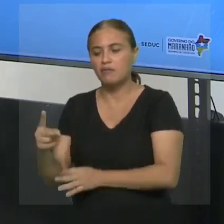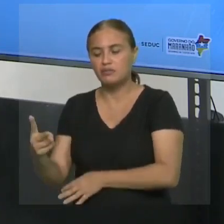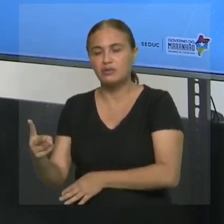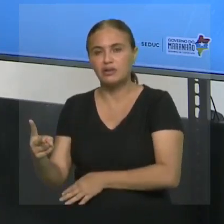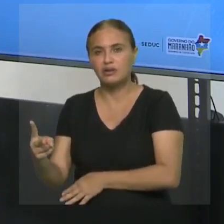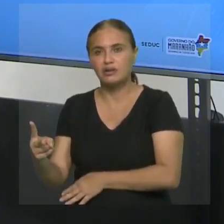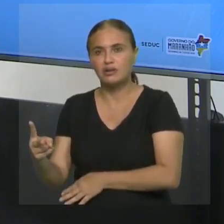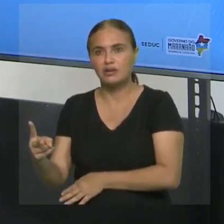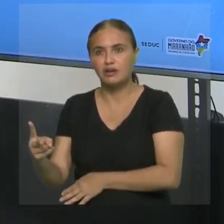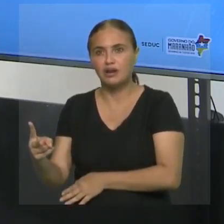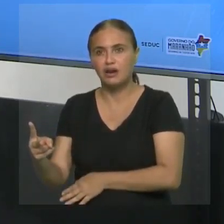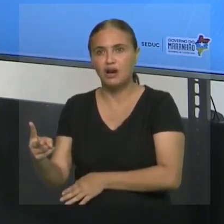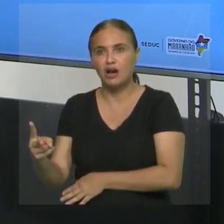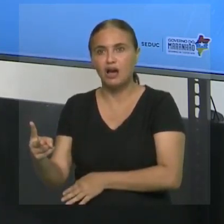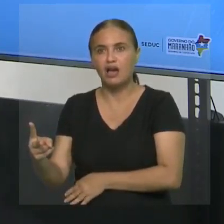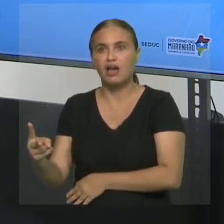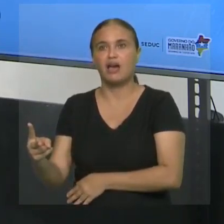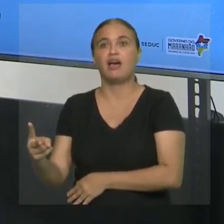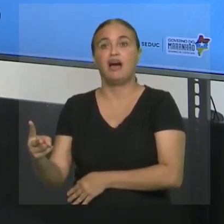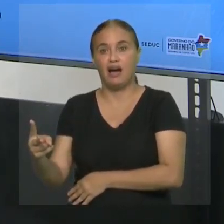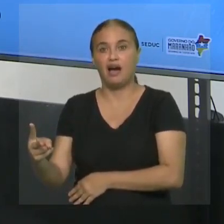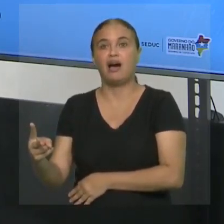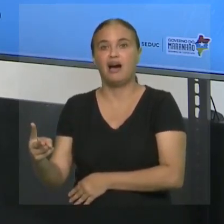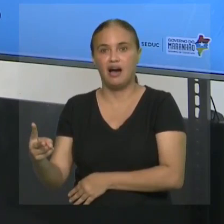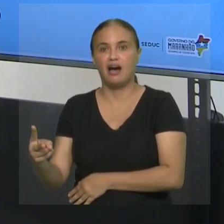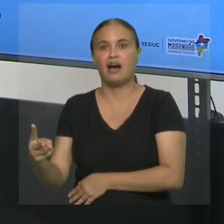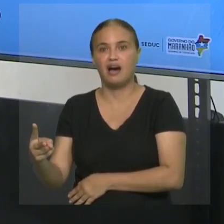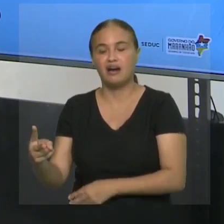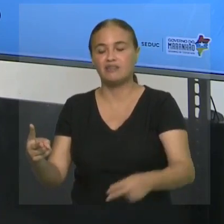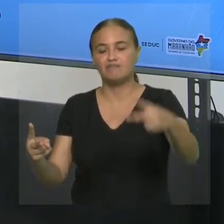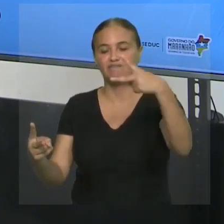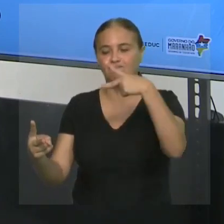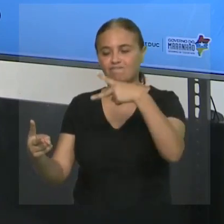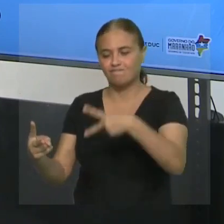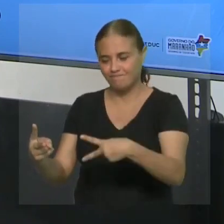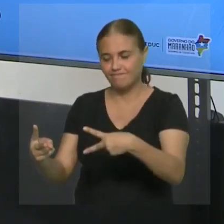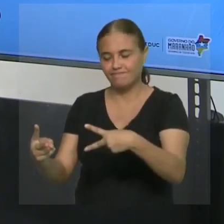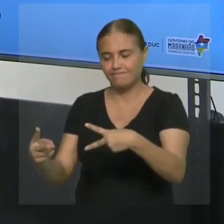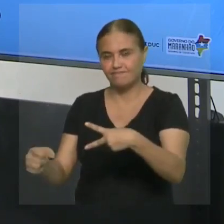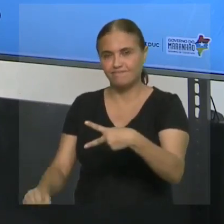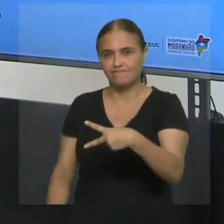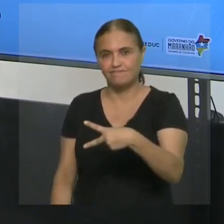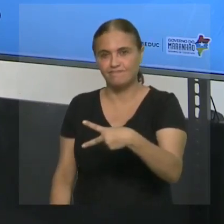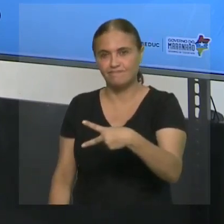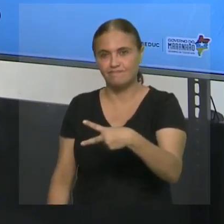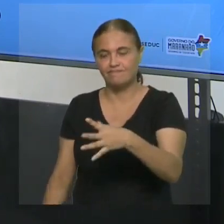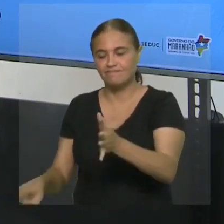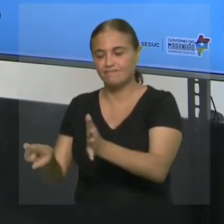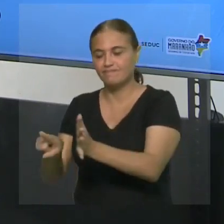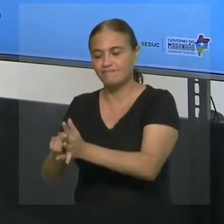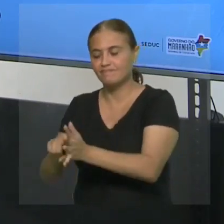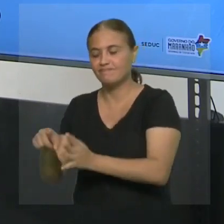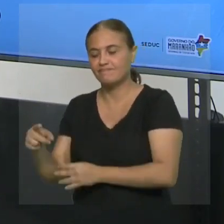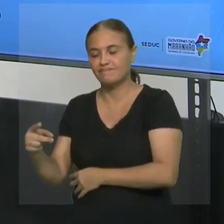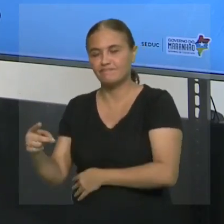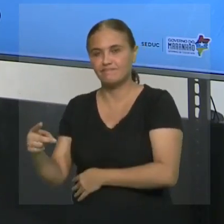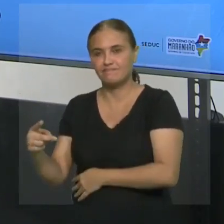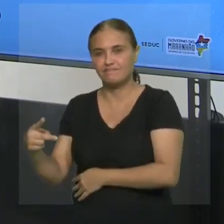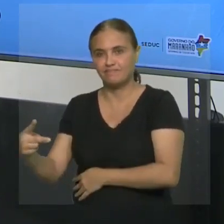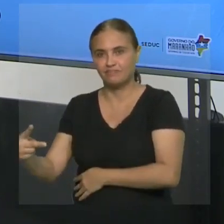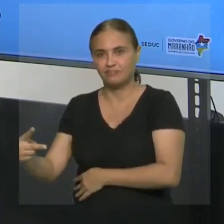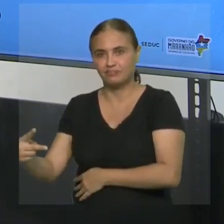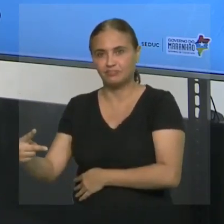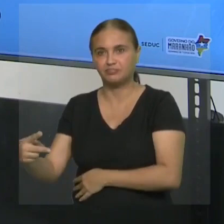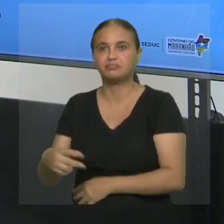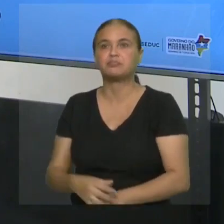Logo, ele é o maior. E aí, a boquinha do sinal virada para ele, eu tenho que menos cinco é menor que menos